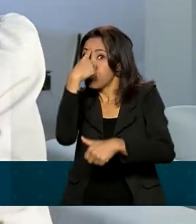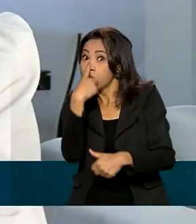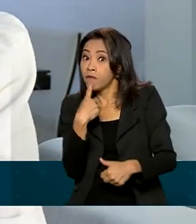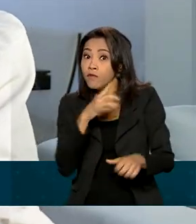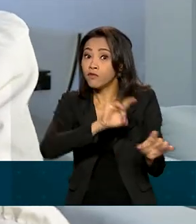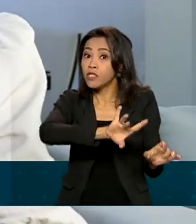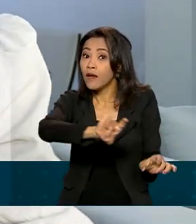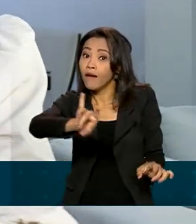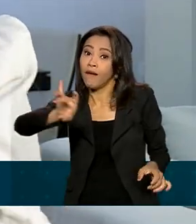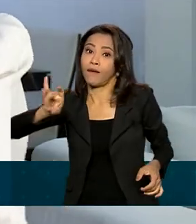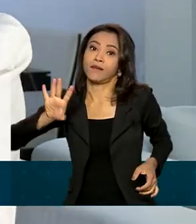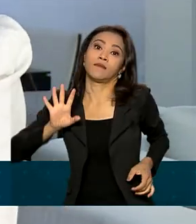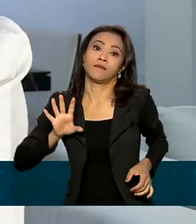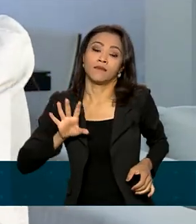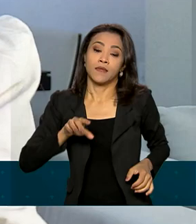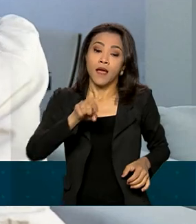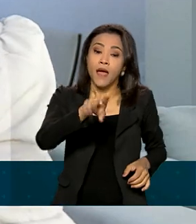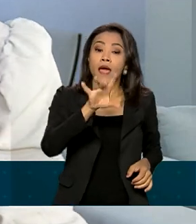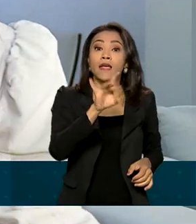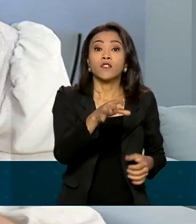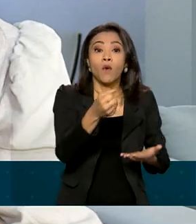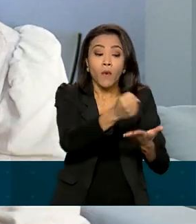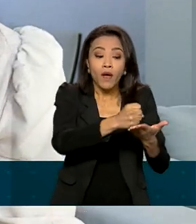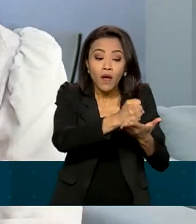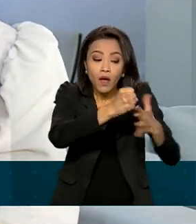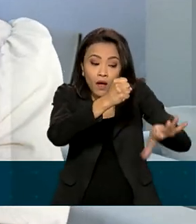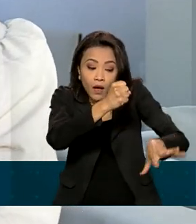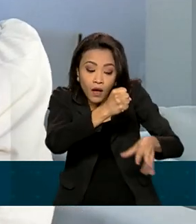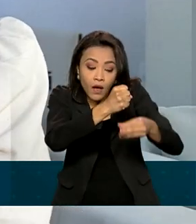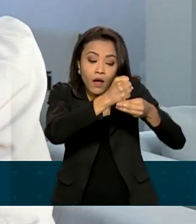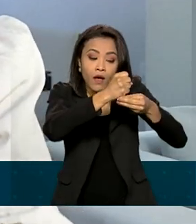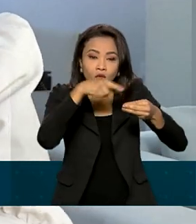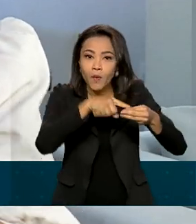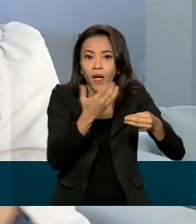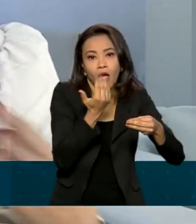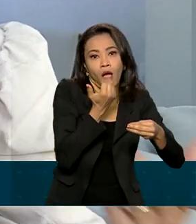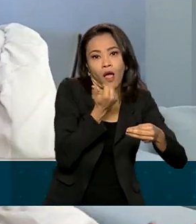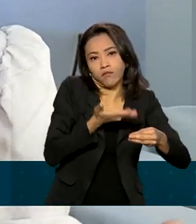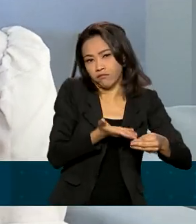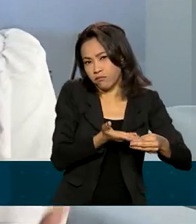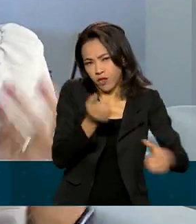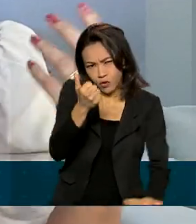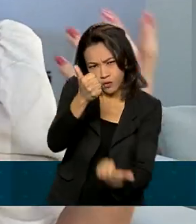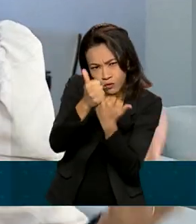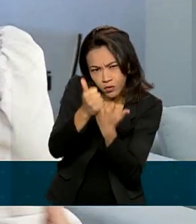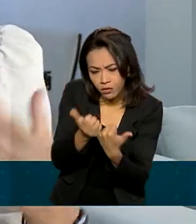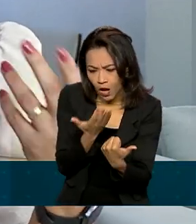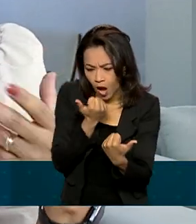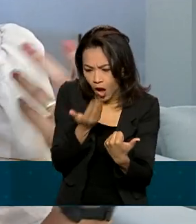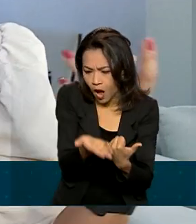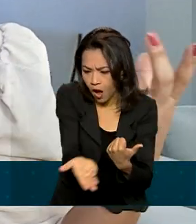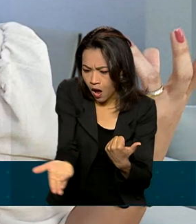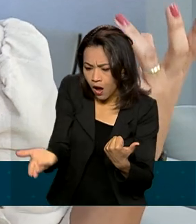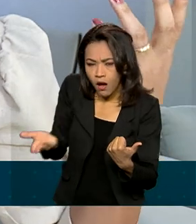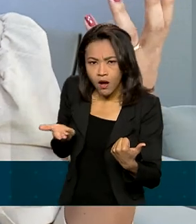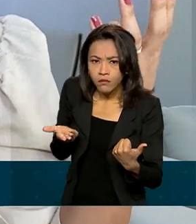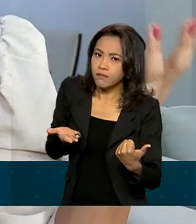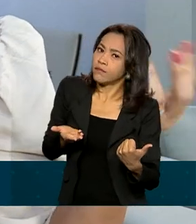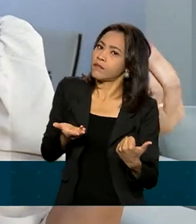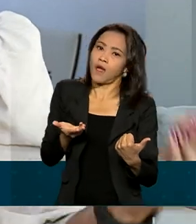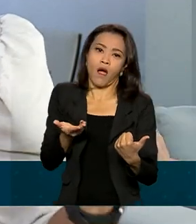o nome mesmo fala, ela é uma suplementação. Ela não é uma alimentação que vai substituir aquilo que ele tem como